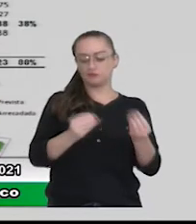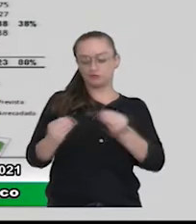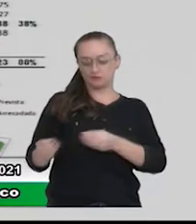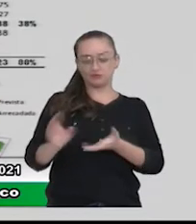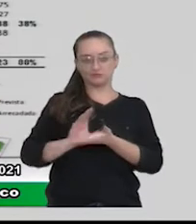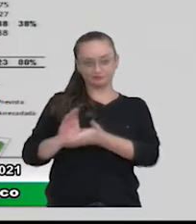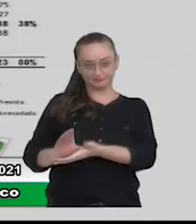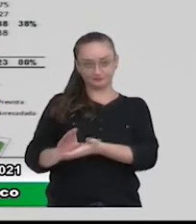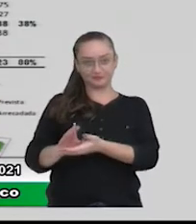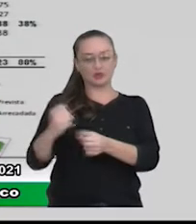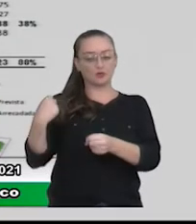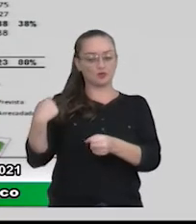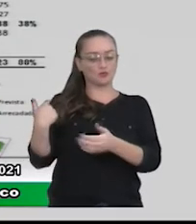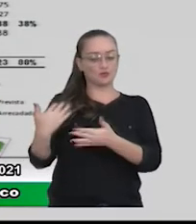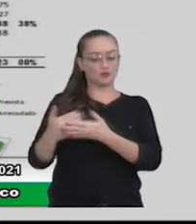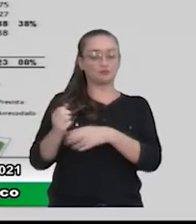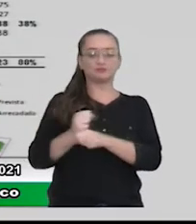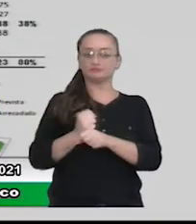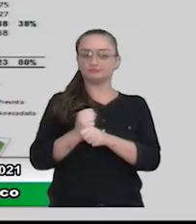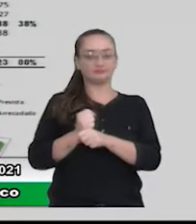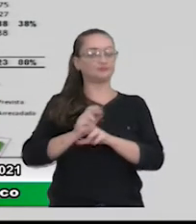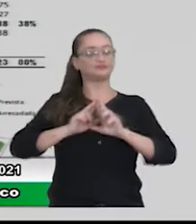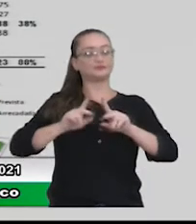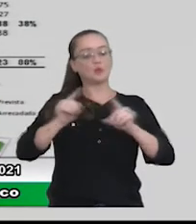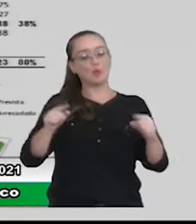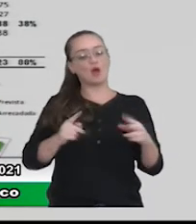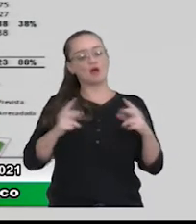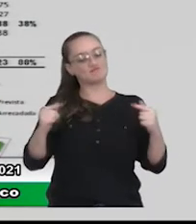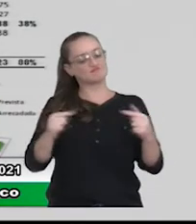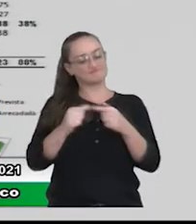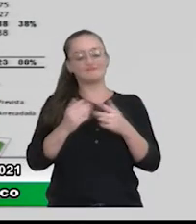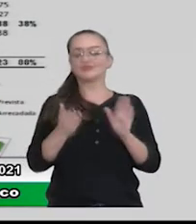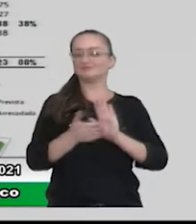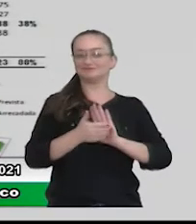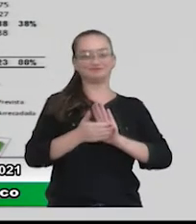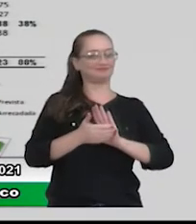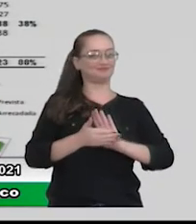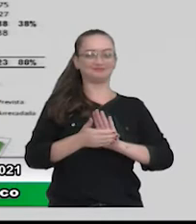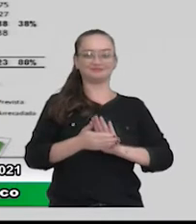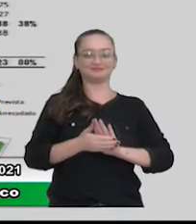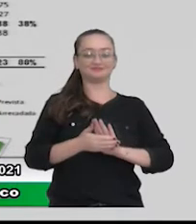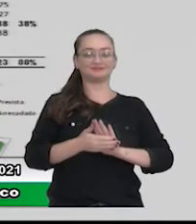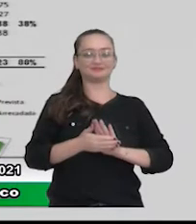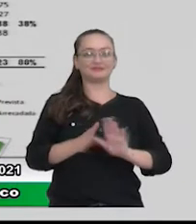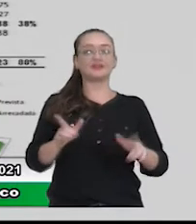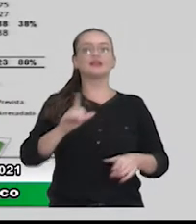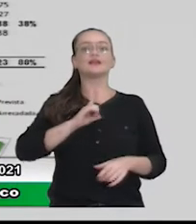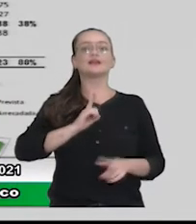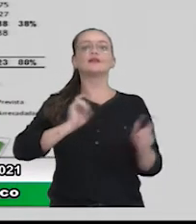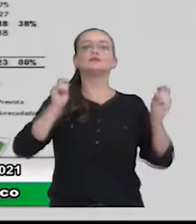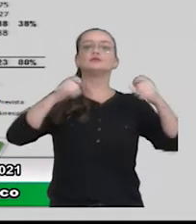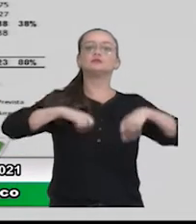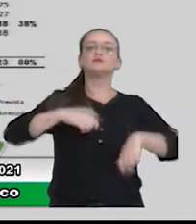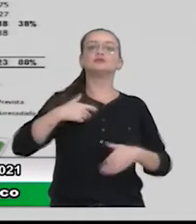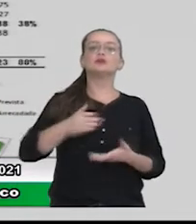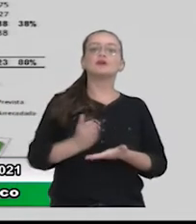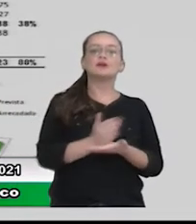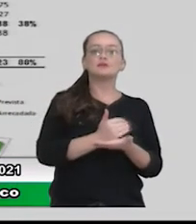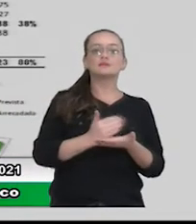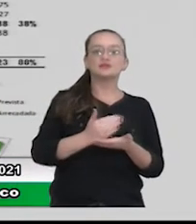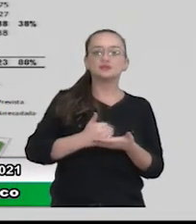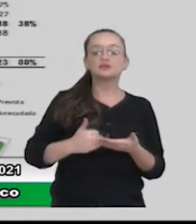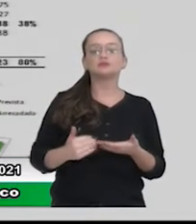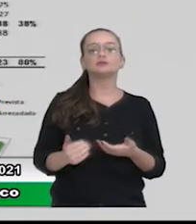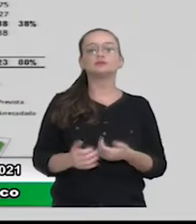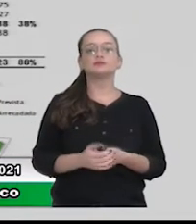nos últimos anos, eles não vieram conforme estava planejado. A gente tem a possibilidade de captação, faz